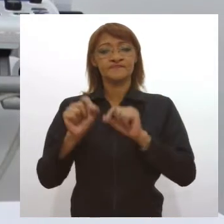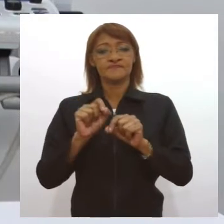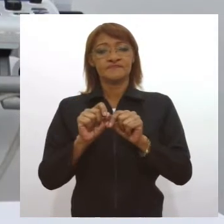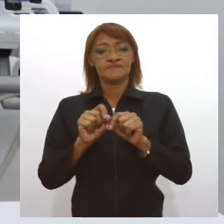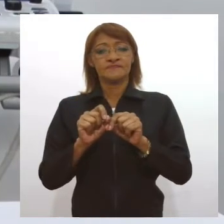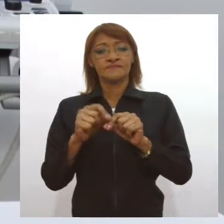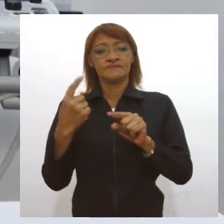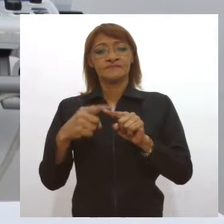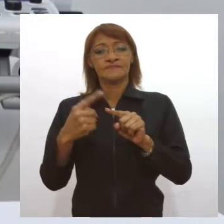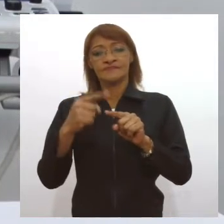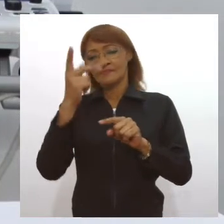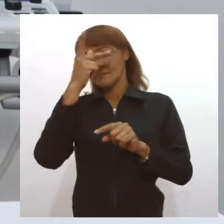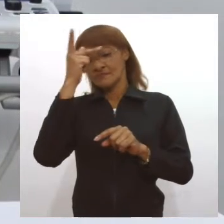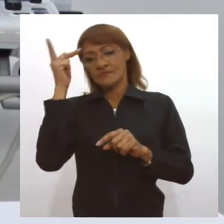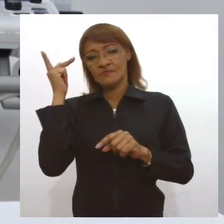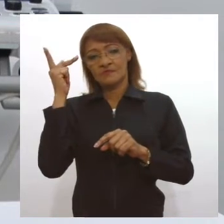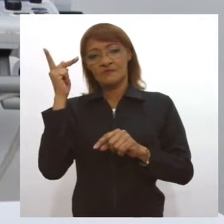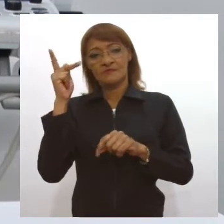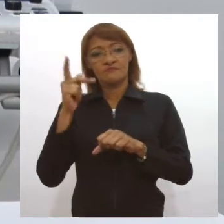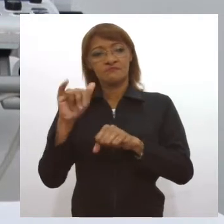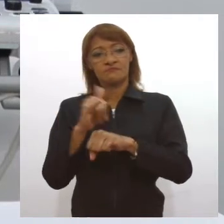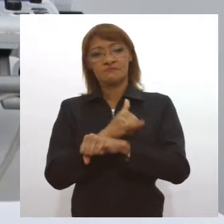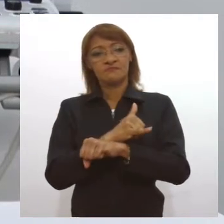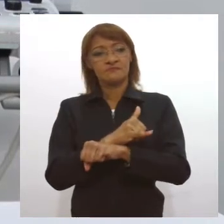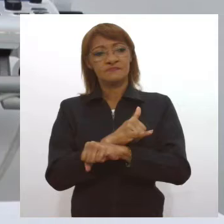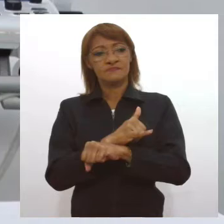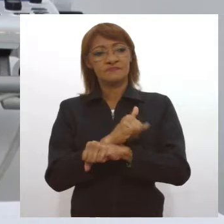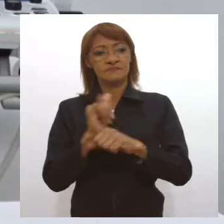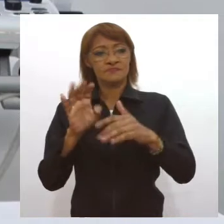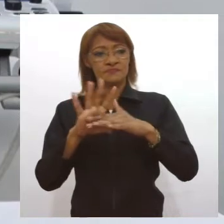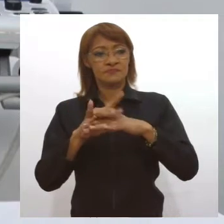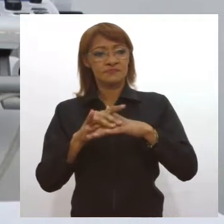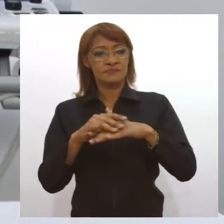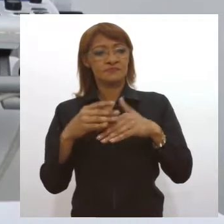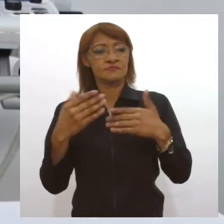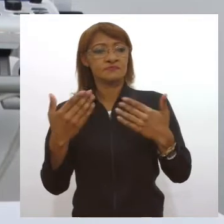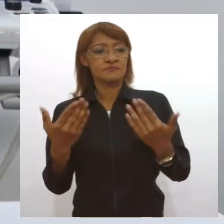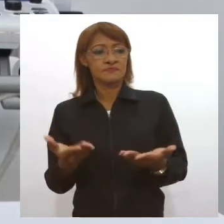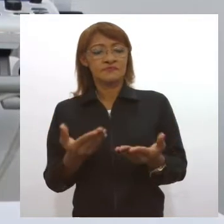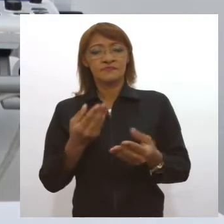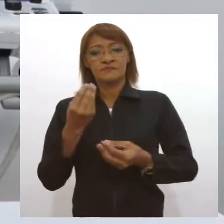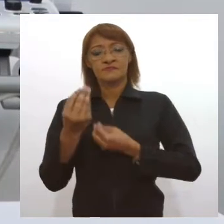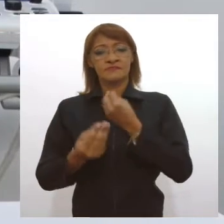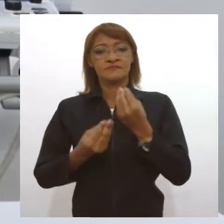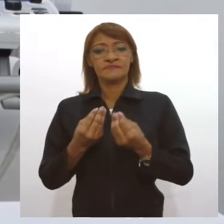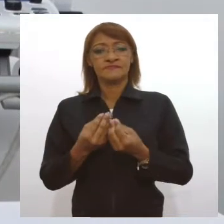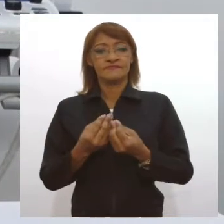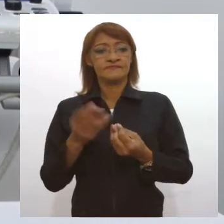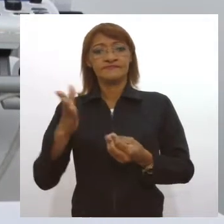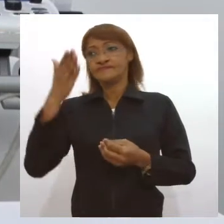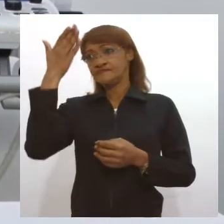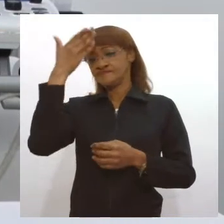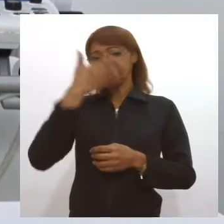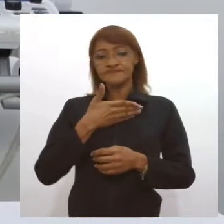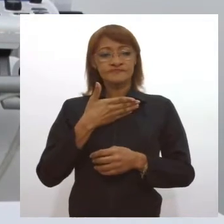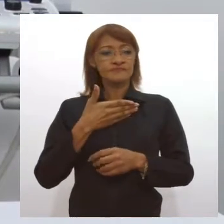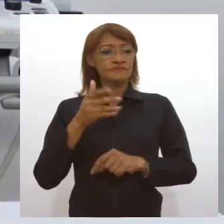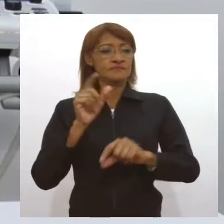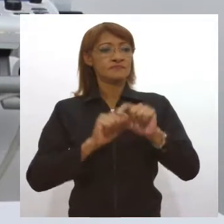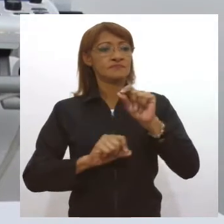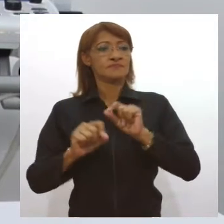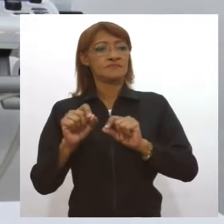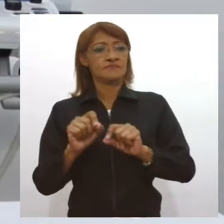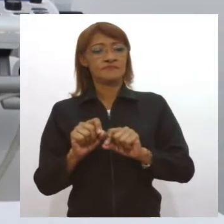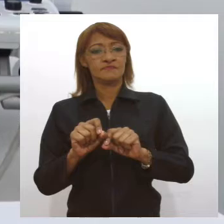fato de a pessoa ter obesidade, a doenças cardiovasculares. Já tem comprovação científica, inclusive,